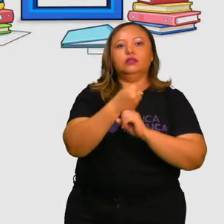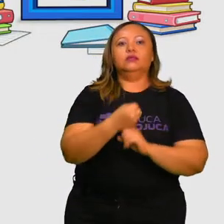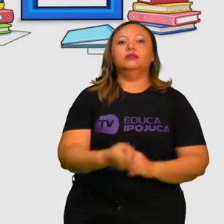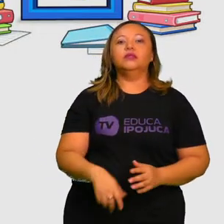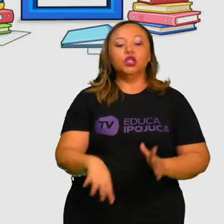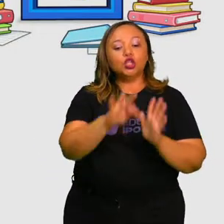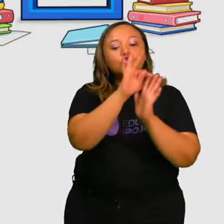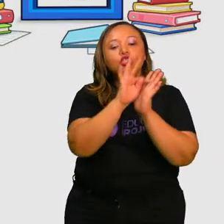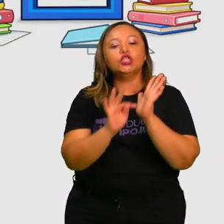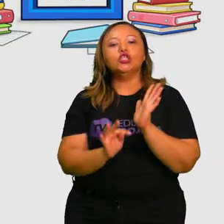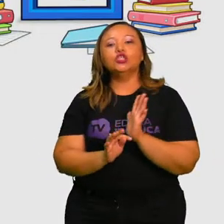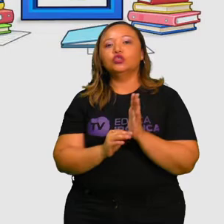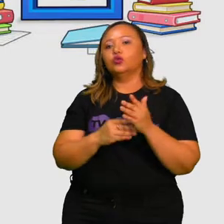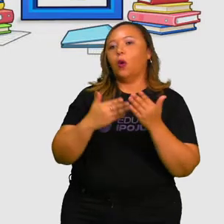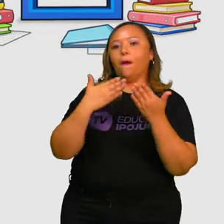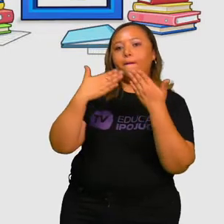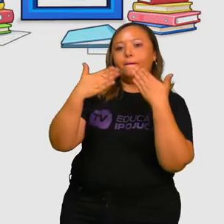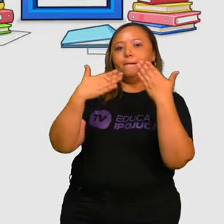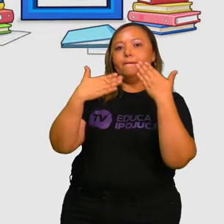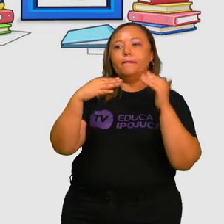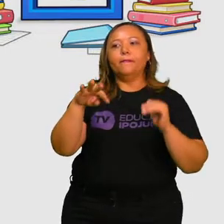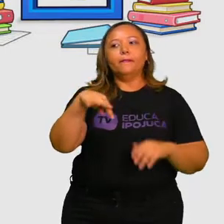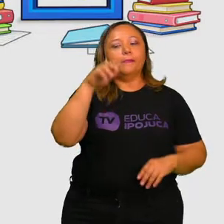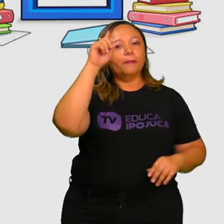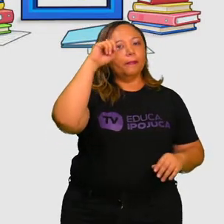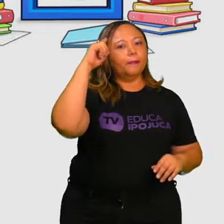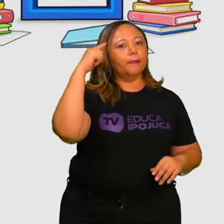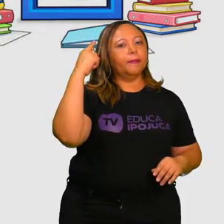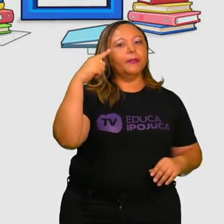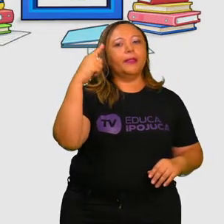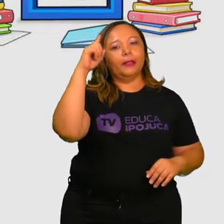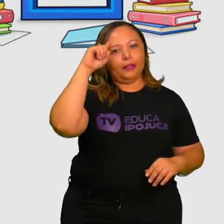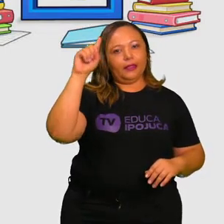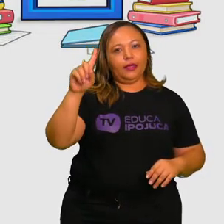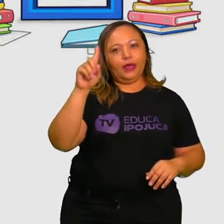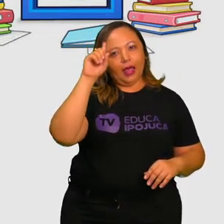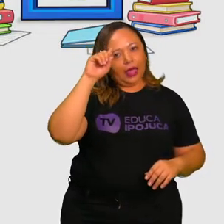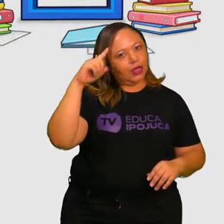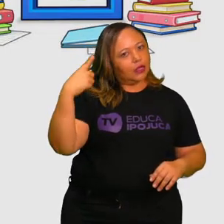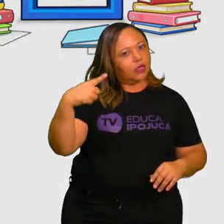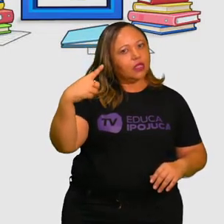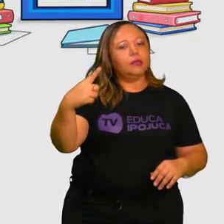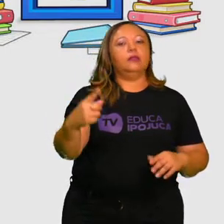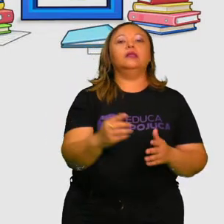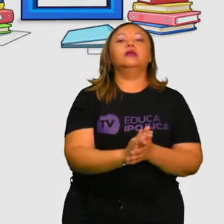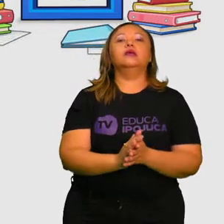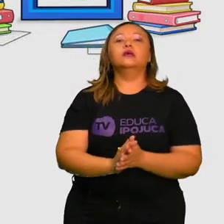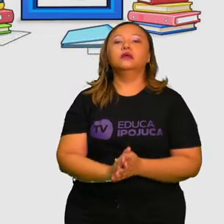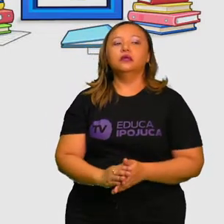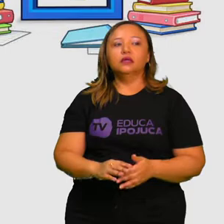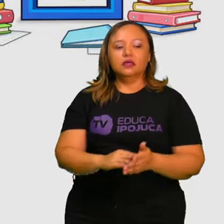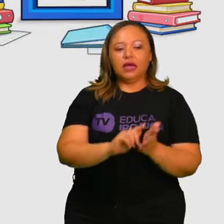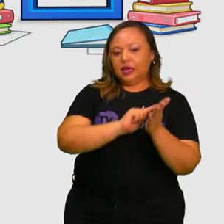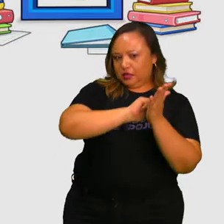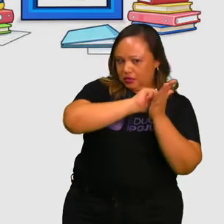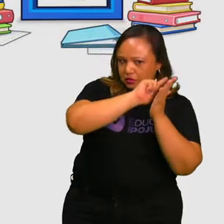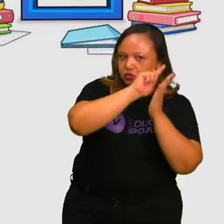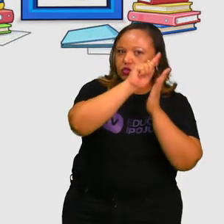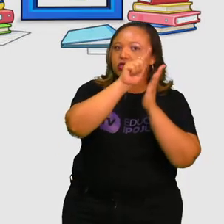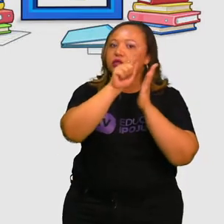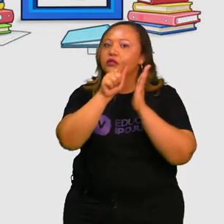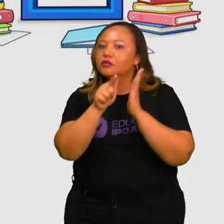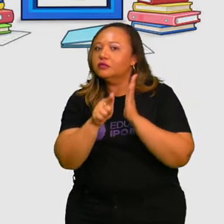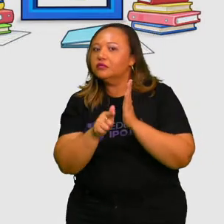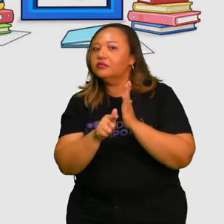dia a dia. A partir do momento em que damos uma função social para os textos, nós caracterizamos como